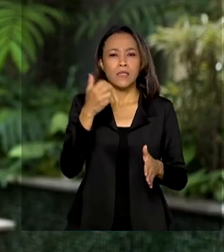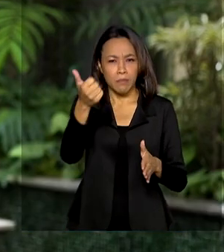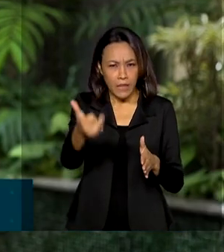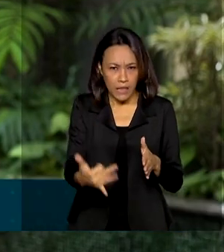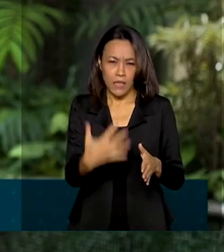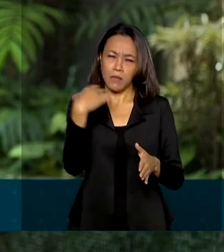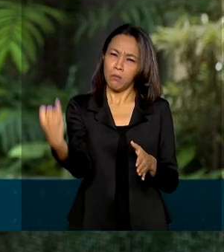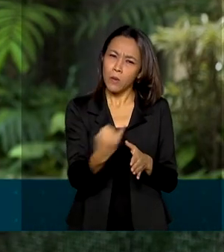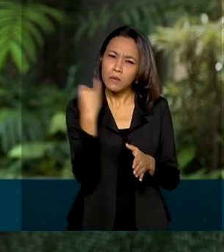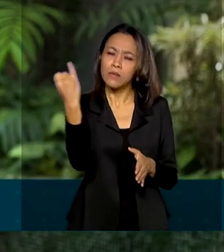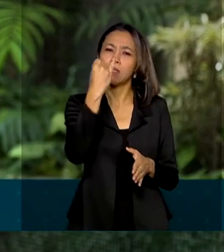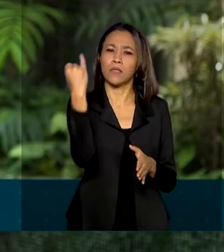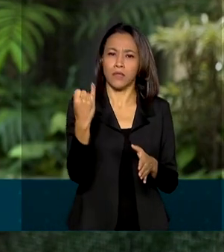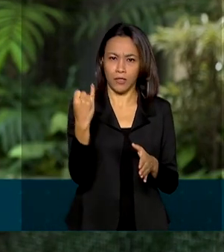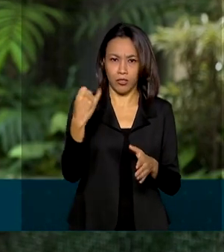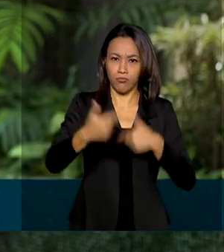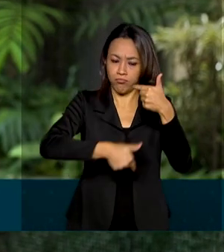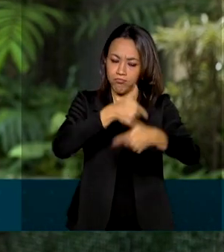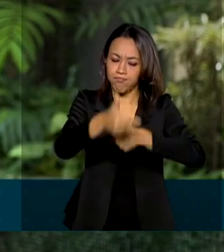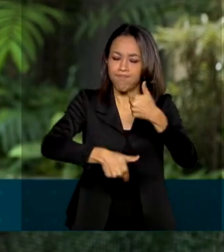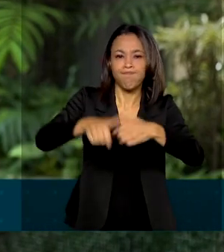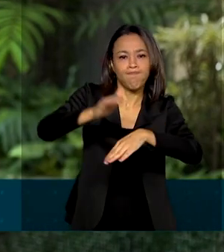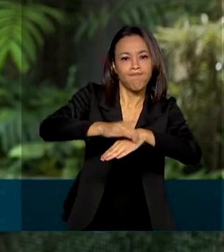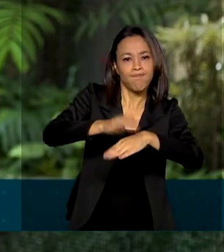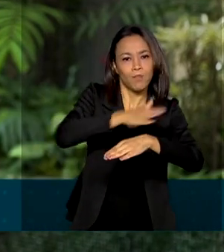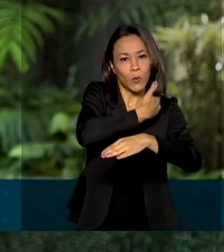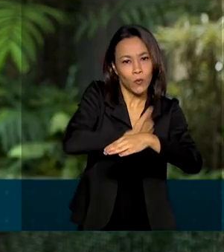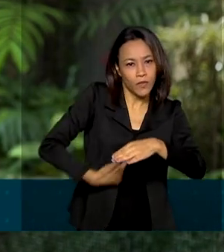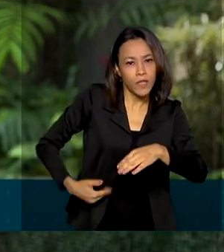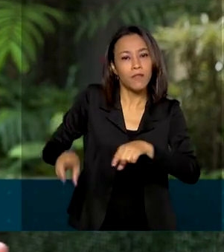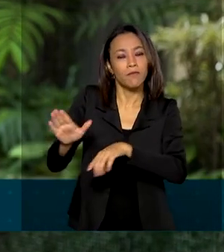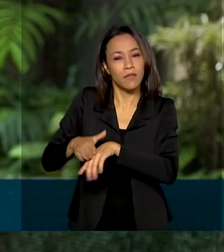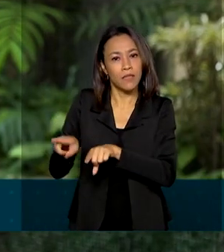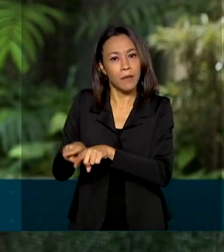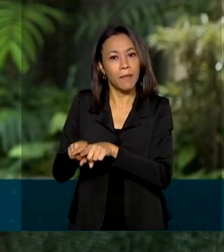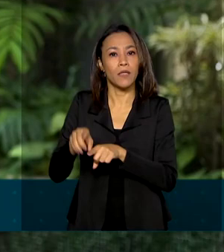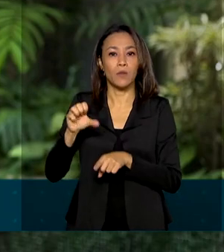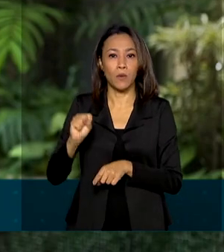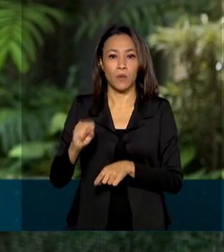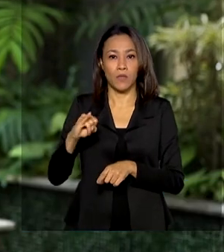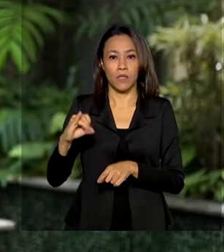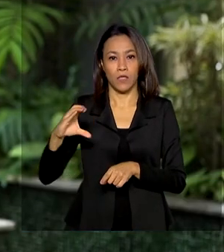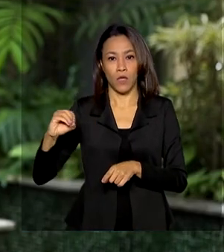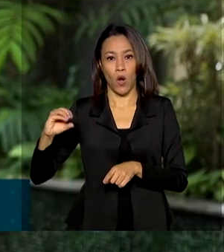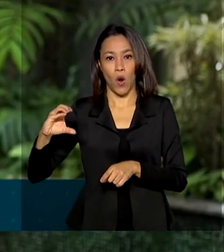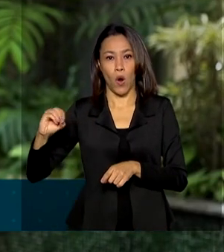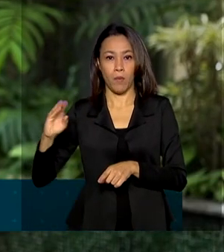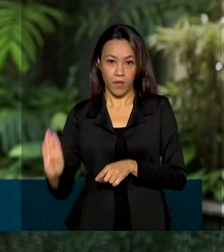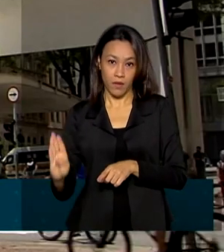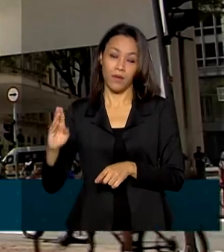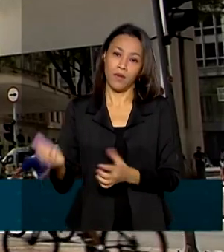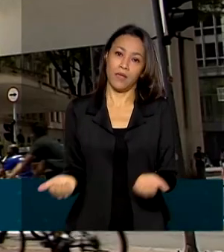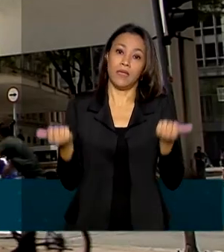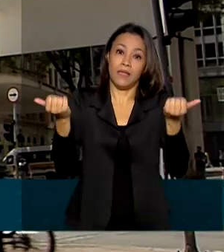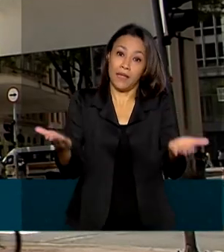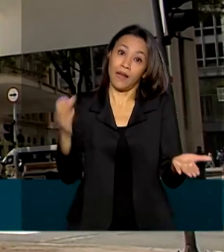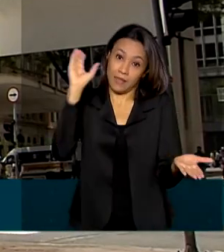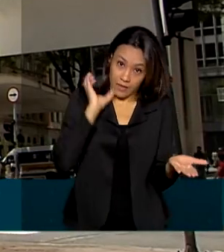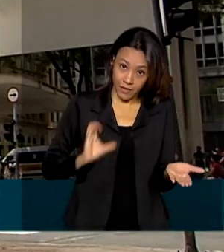tanto do governo quanto do Cicobi, para facilitar a vida da nossa sociedade e trazer ainda mais cidadania.